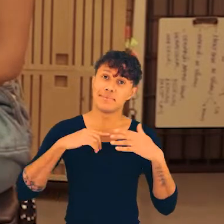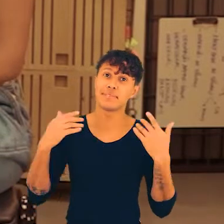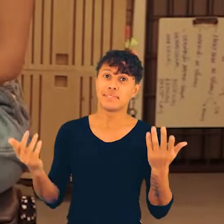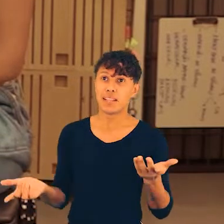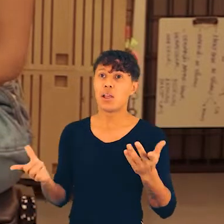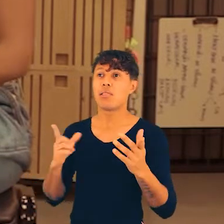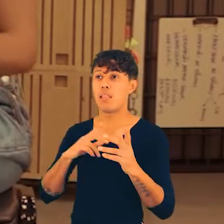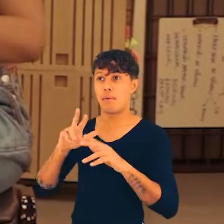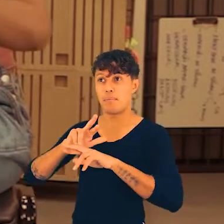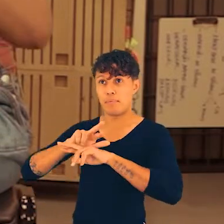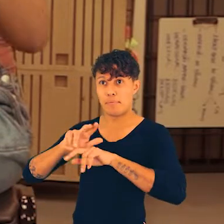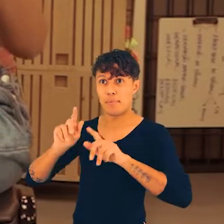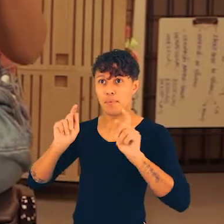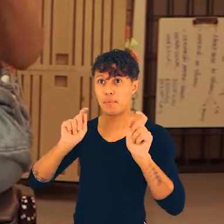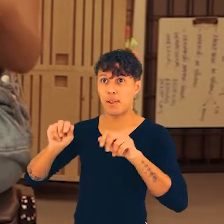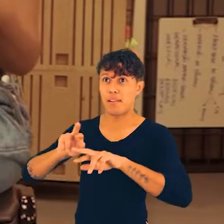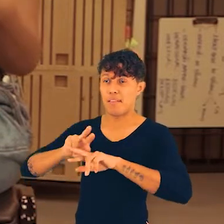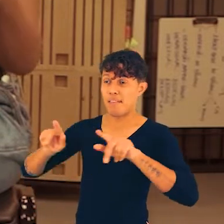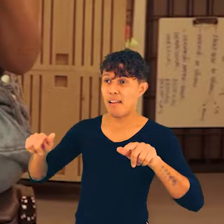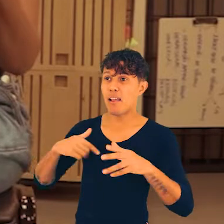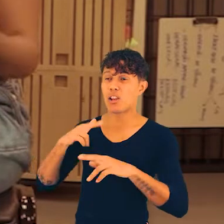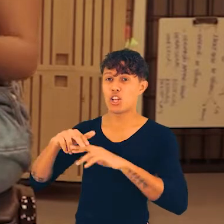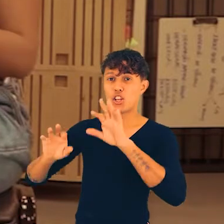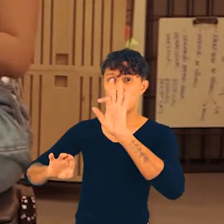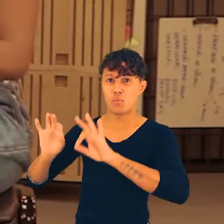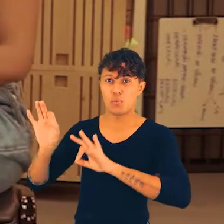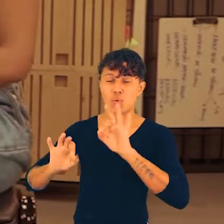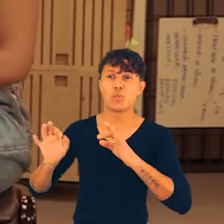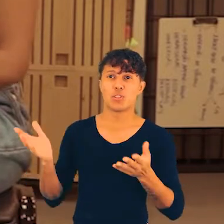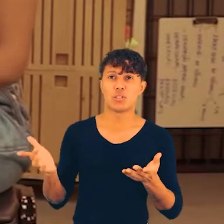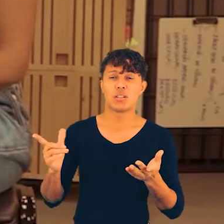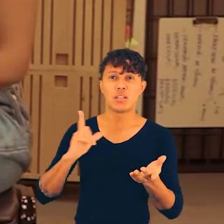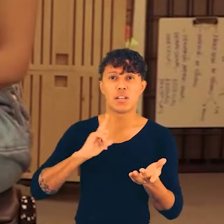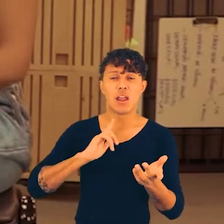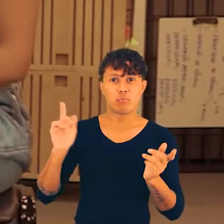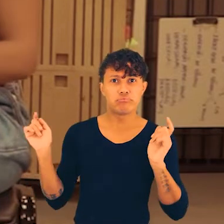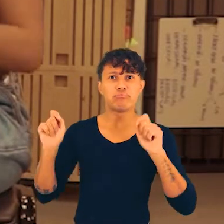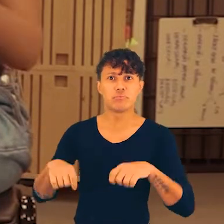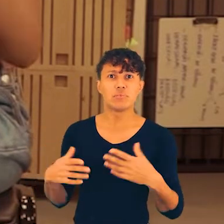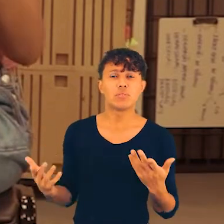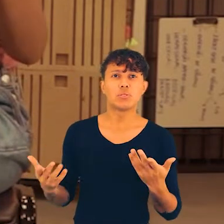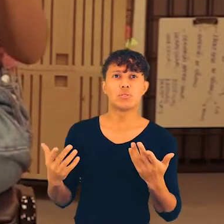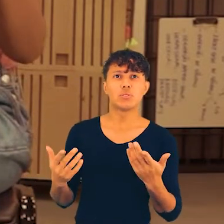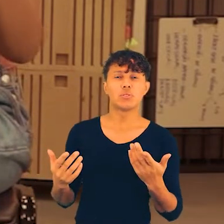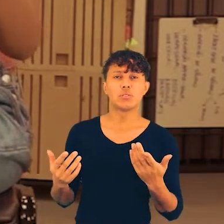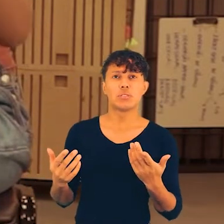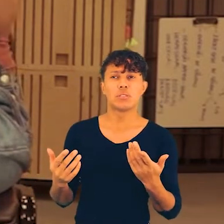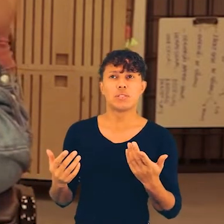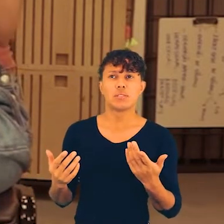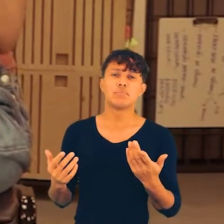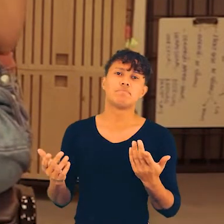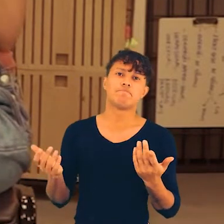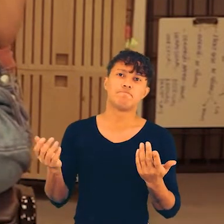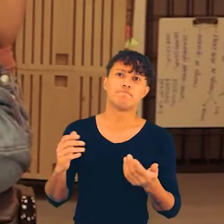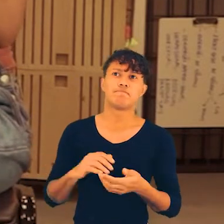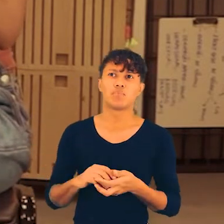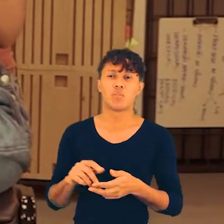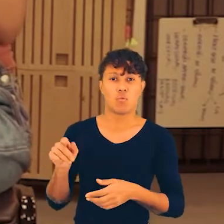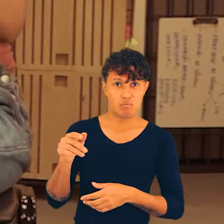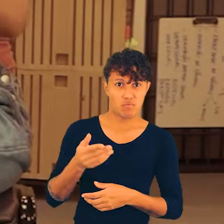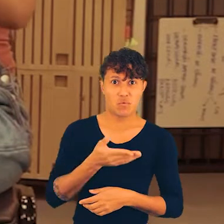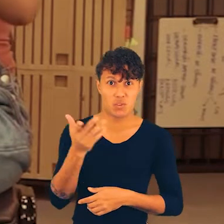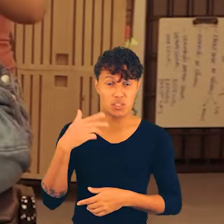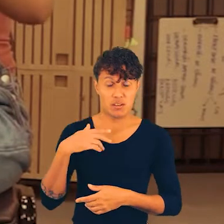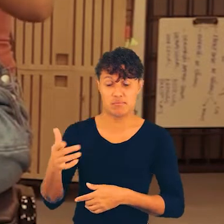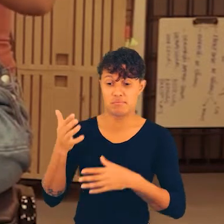Olha, existem várias possibilidades de a gente atuar politicamente. Existe a possibilidade partidária, né?